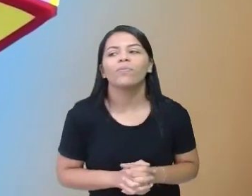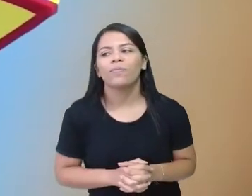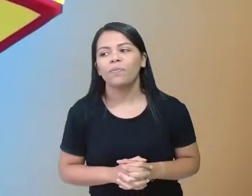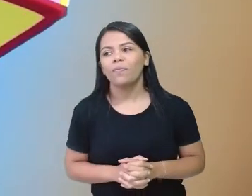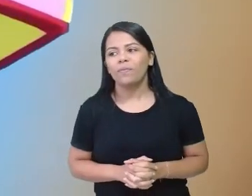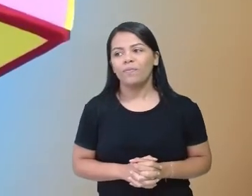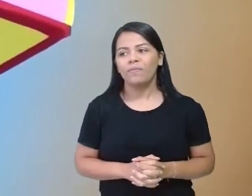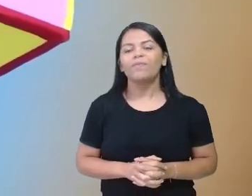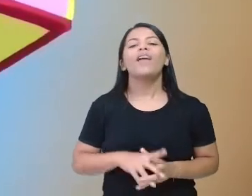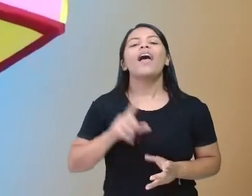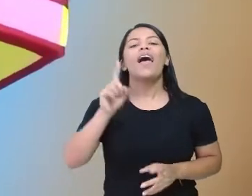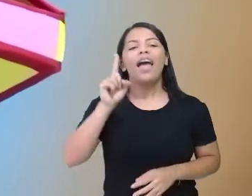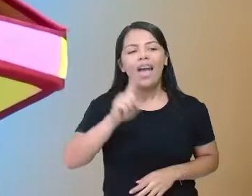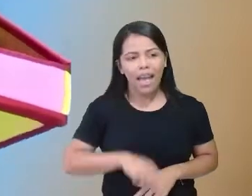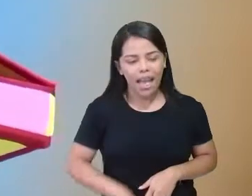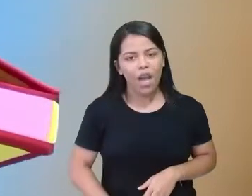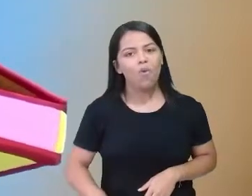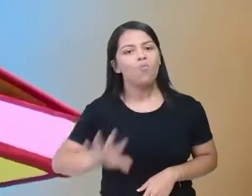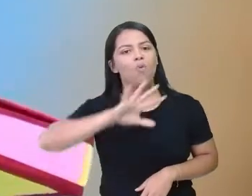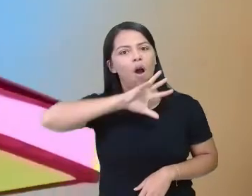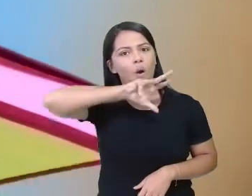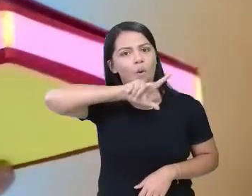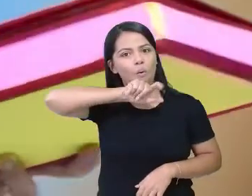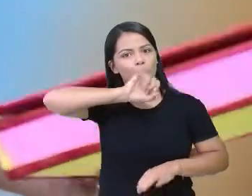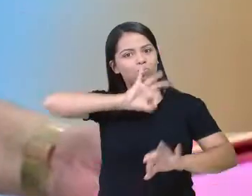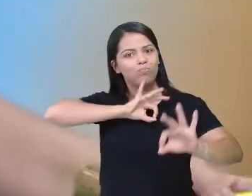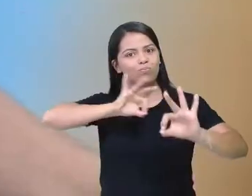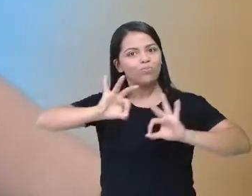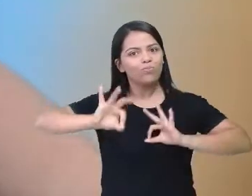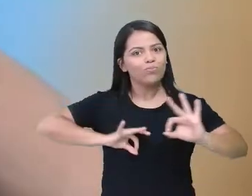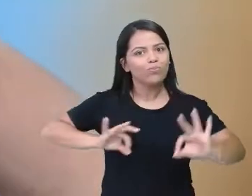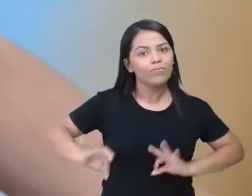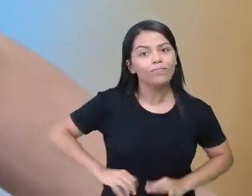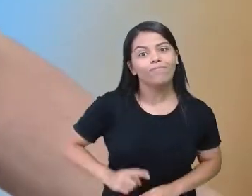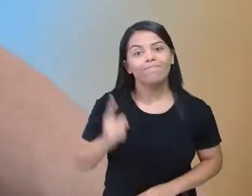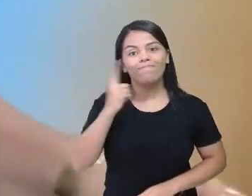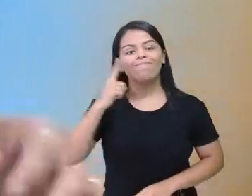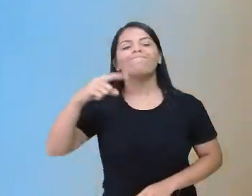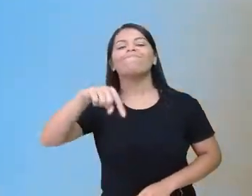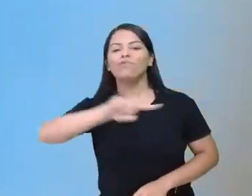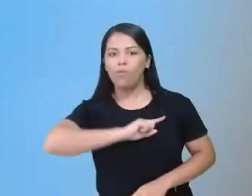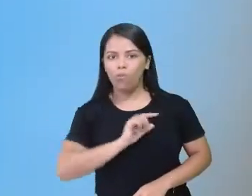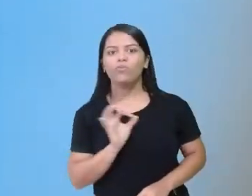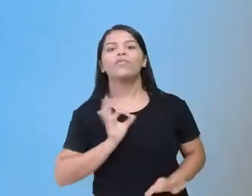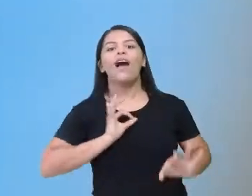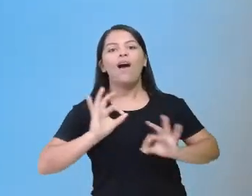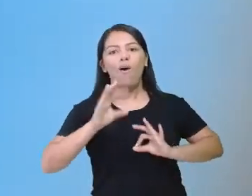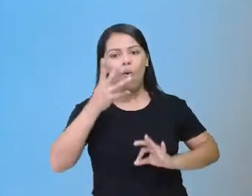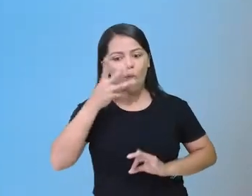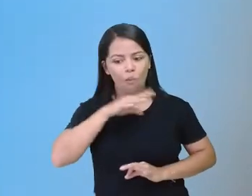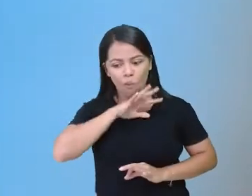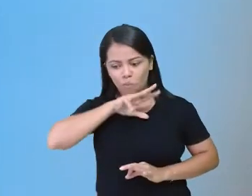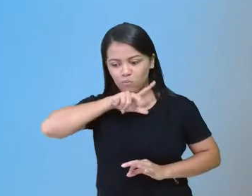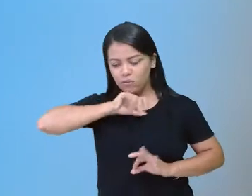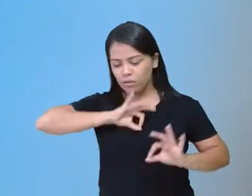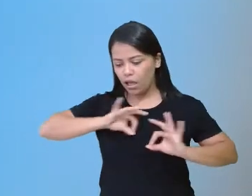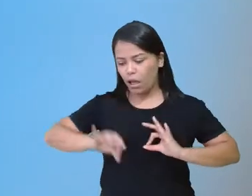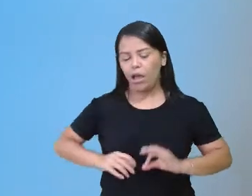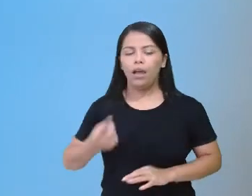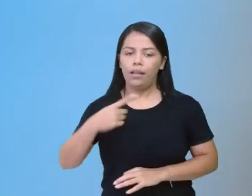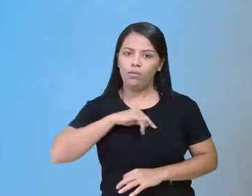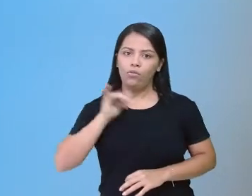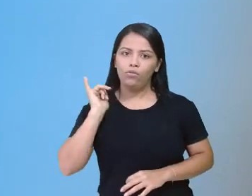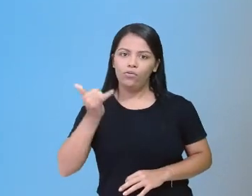Onça. Onça. Olha aqui, ó. A nossa onça. Então, ó. O nosso conto de hoje é